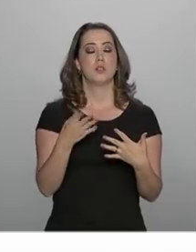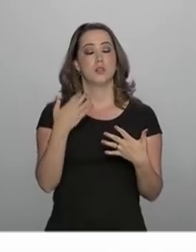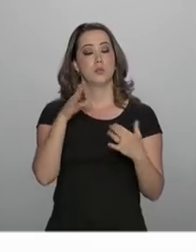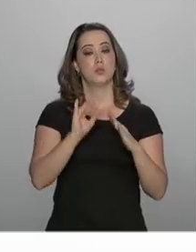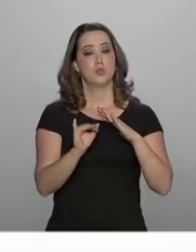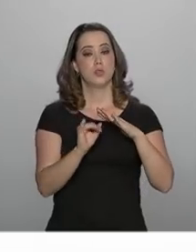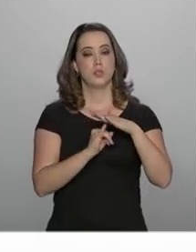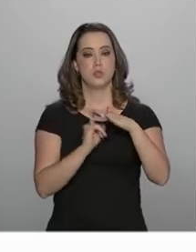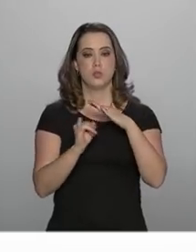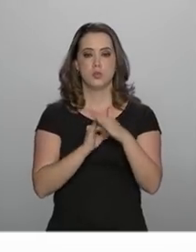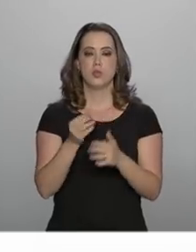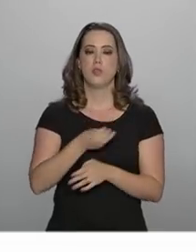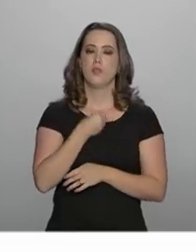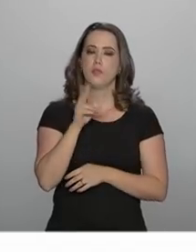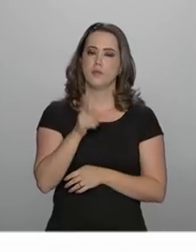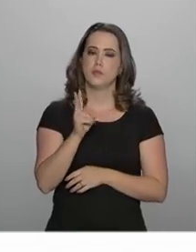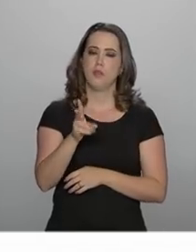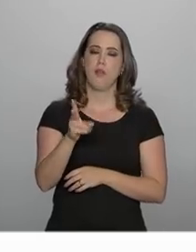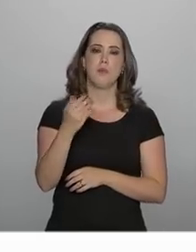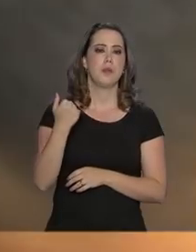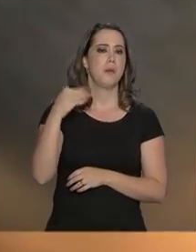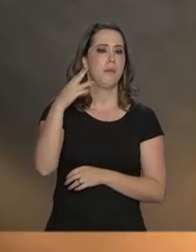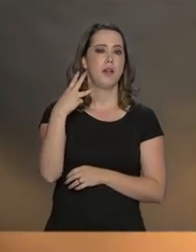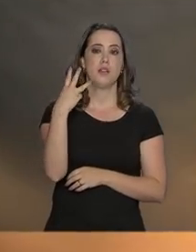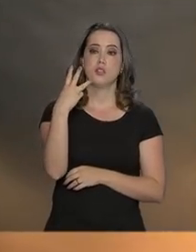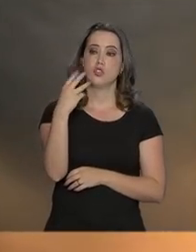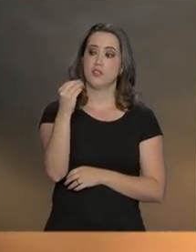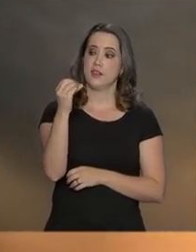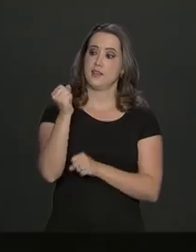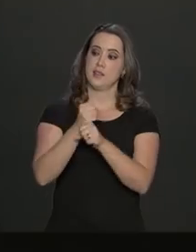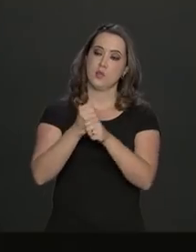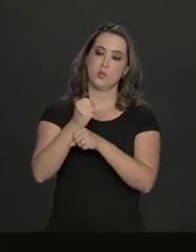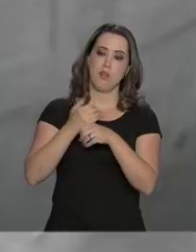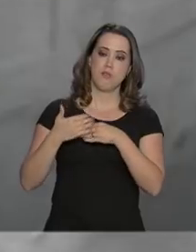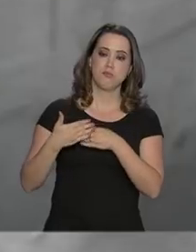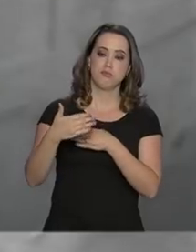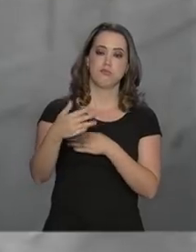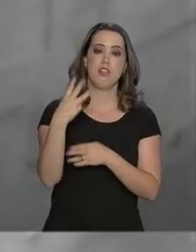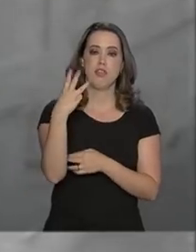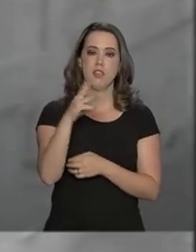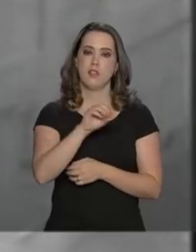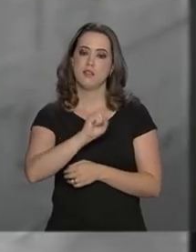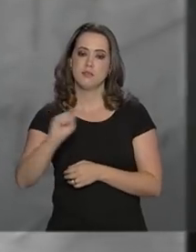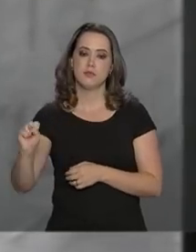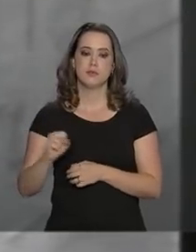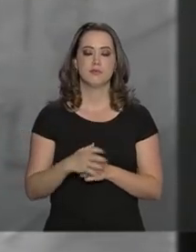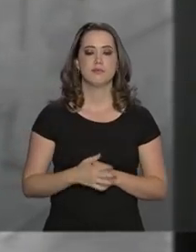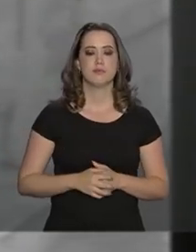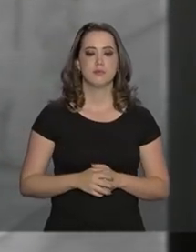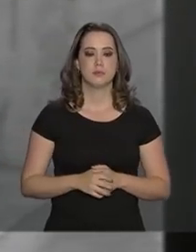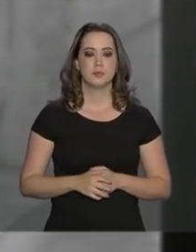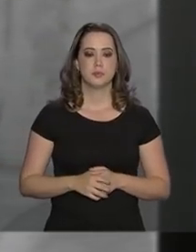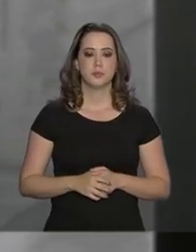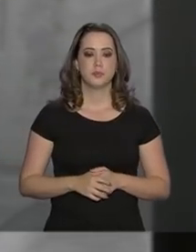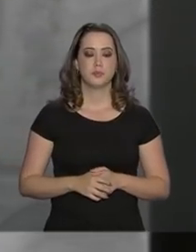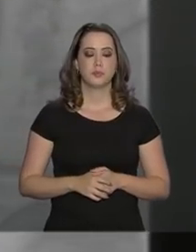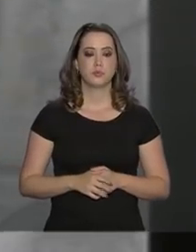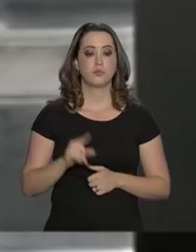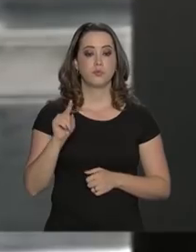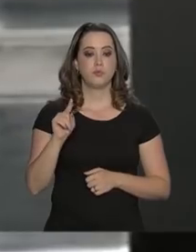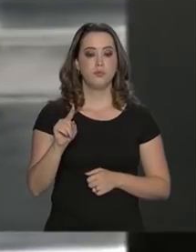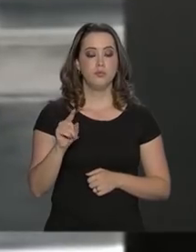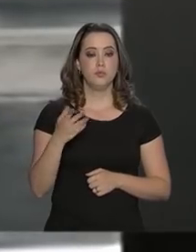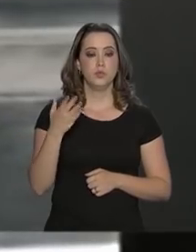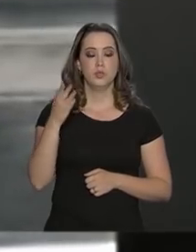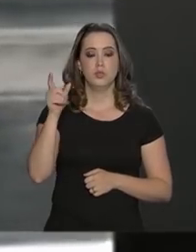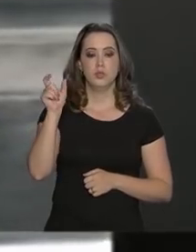e se reinventa há mais de três séculos. Paulo Bregar era um Correio que ganhou um S no final